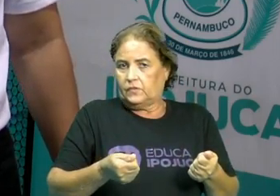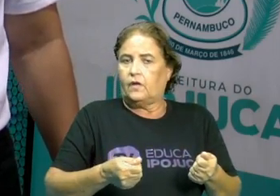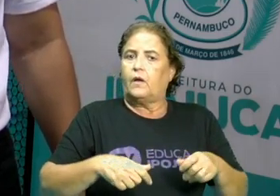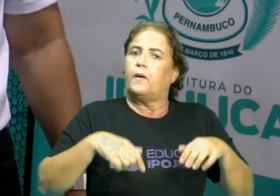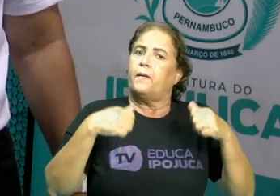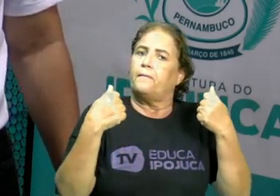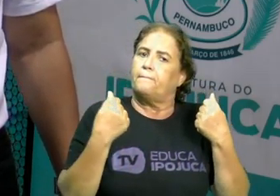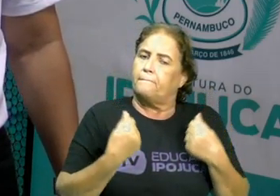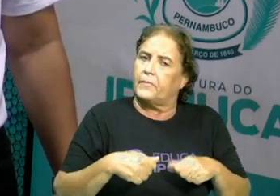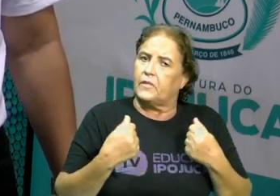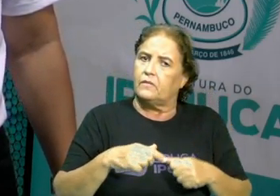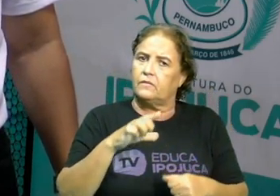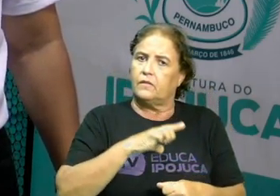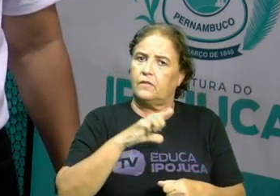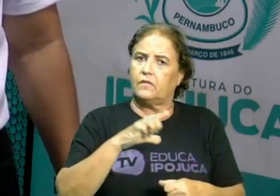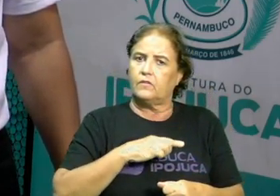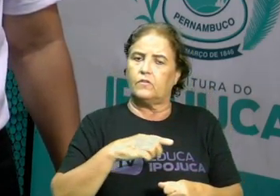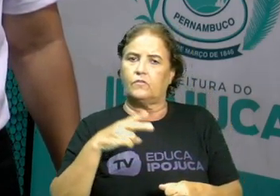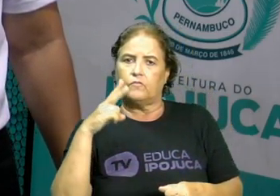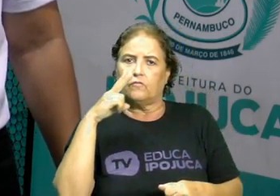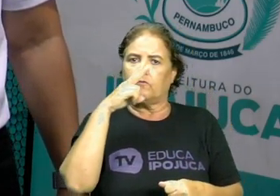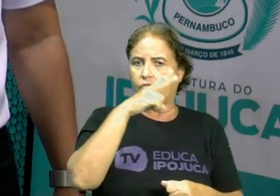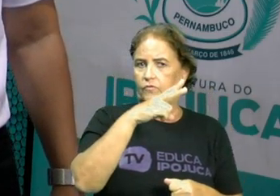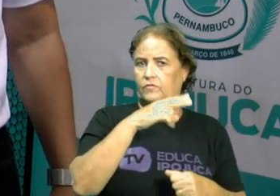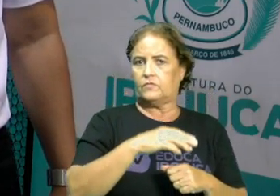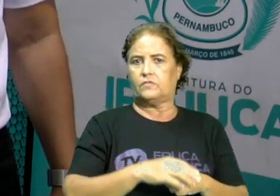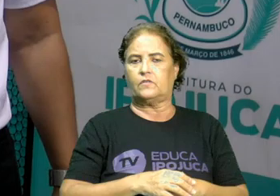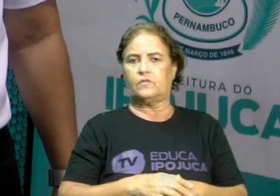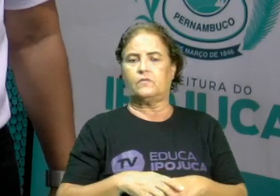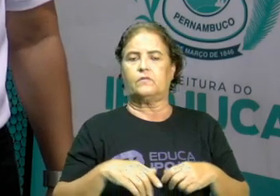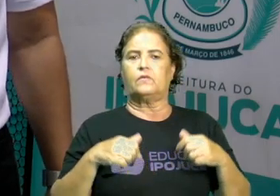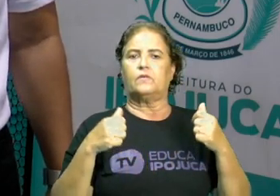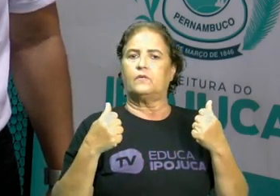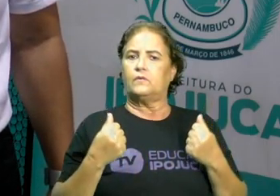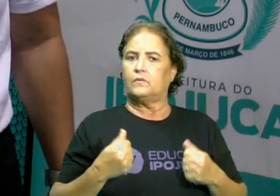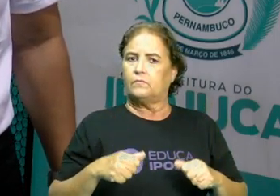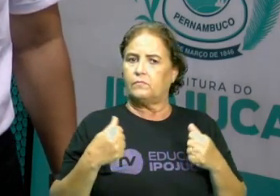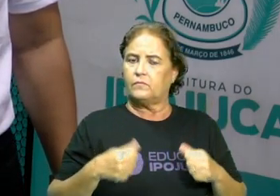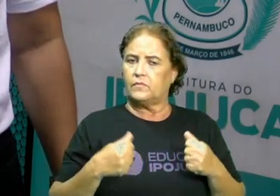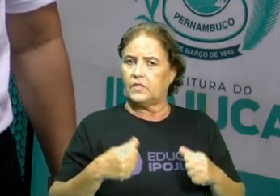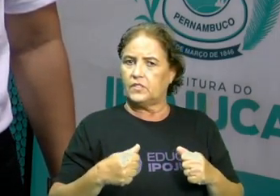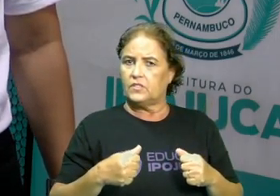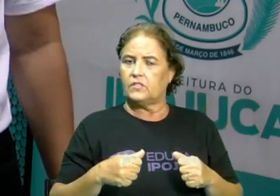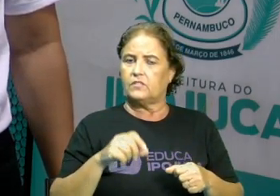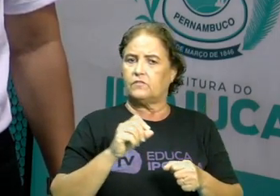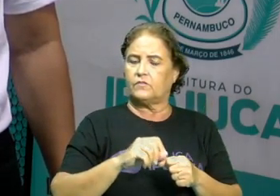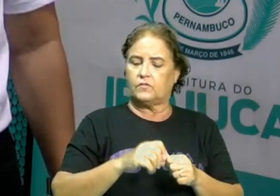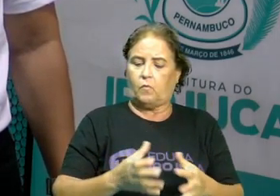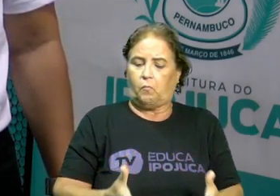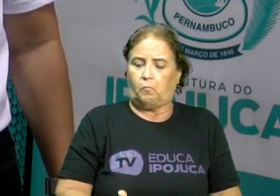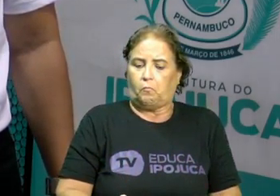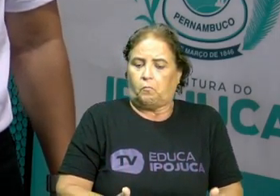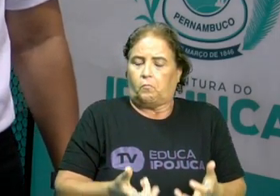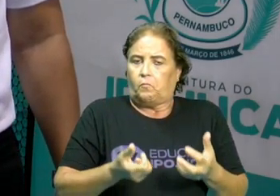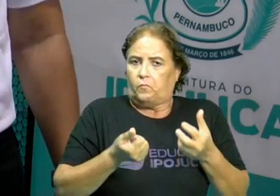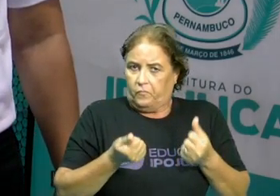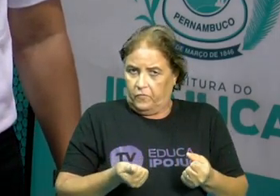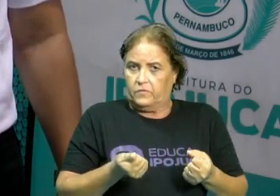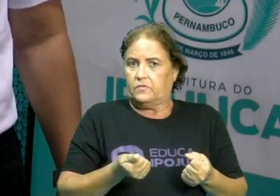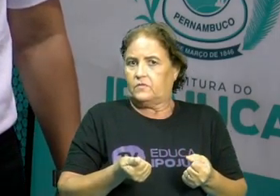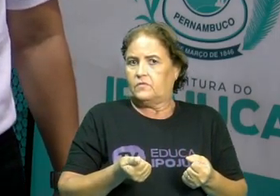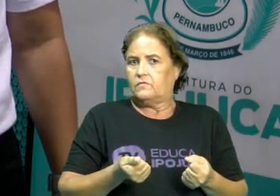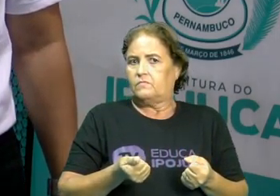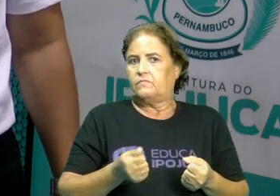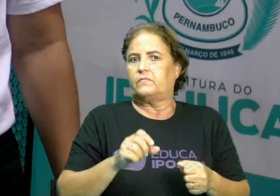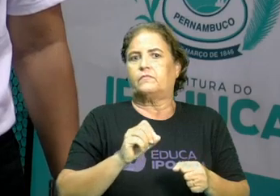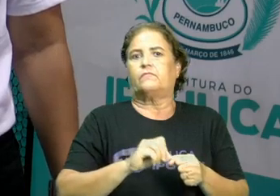exercer uma força. Eu tenho que colocar força nesse trabalho. E